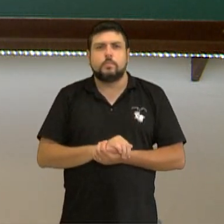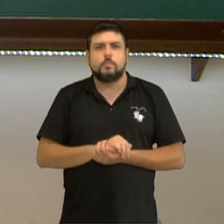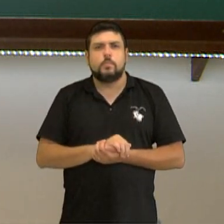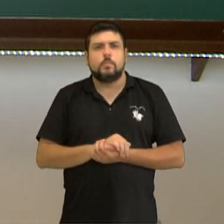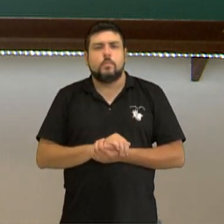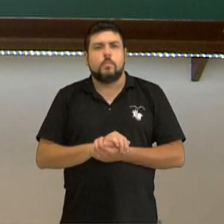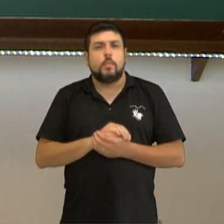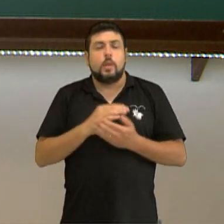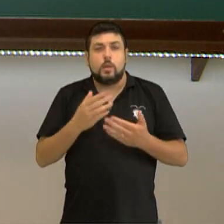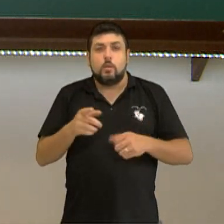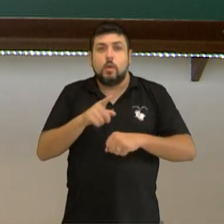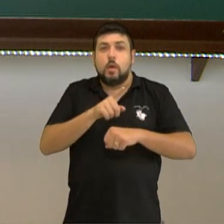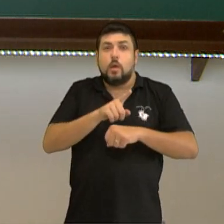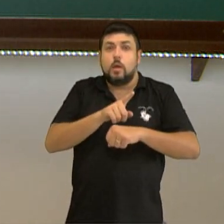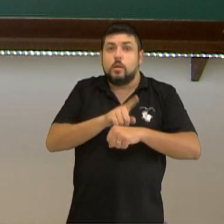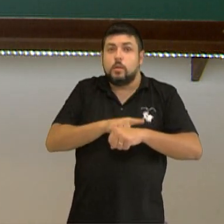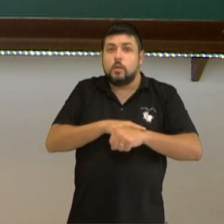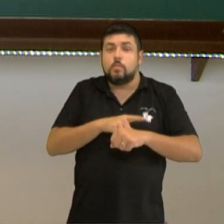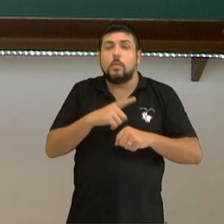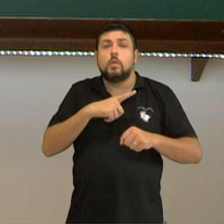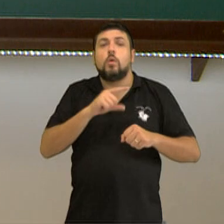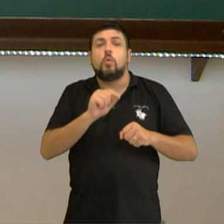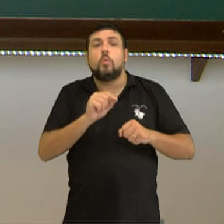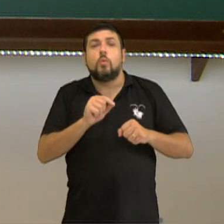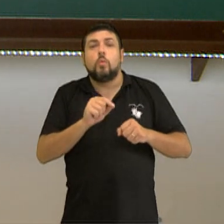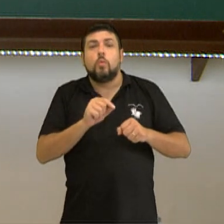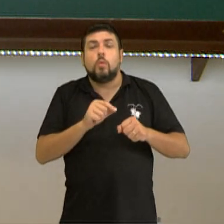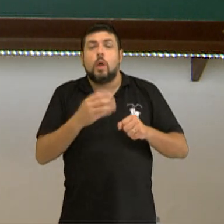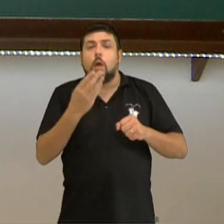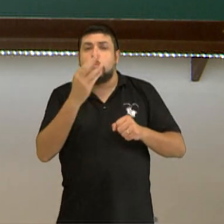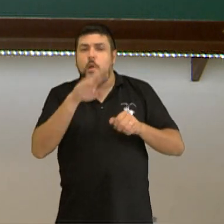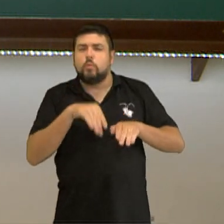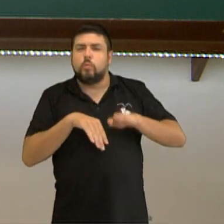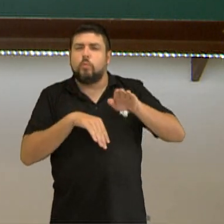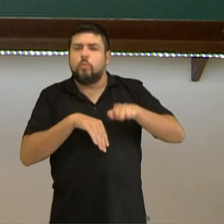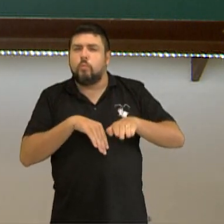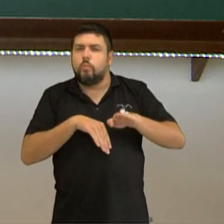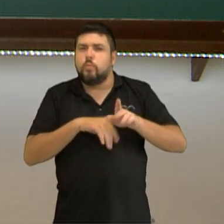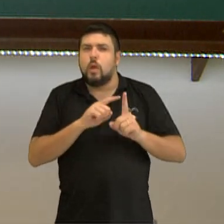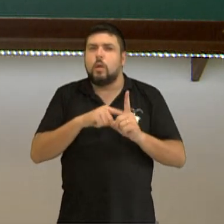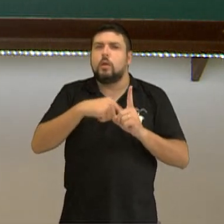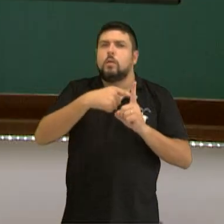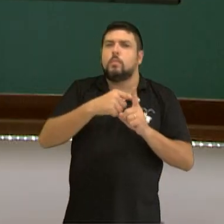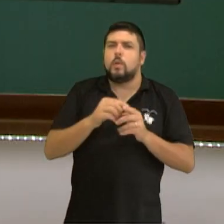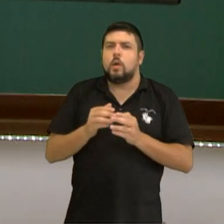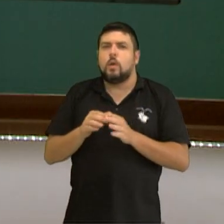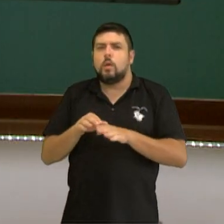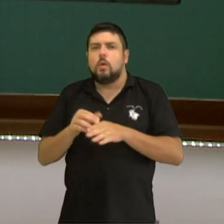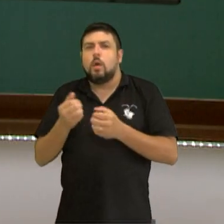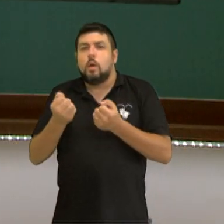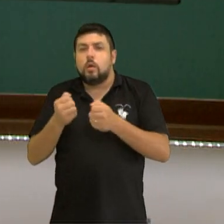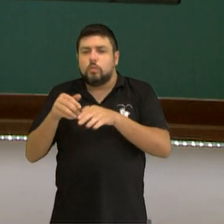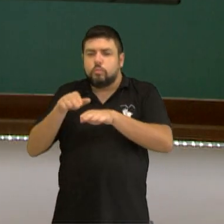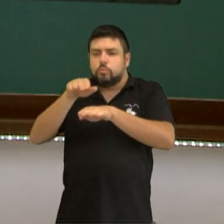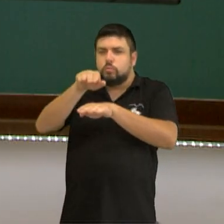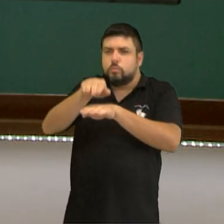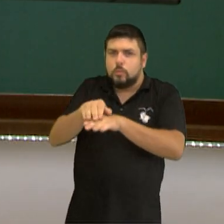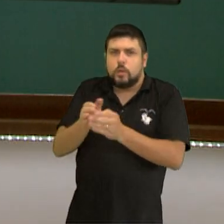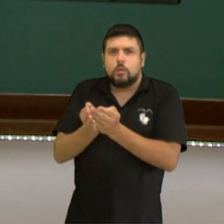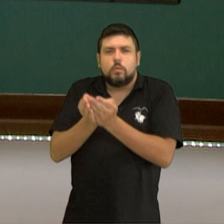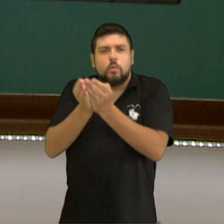ali, esse tempo, ele já está considerando, inclusive, o tempo de atravessia da balsa, certo? Se eu fosse fazer isso, eu vou fazer uma